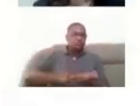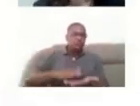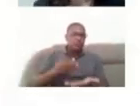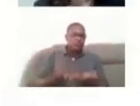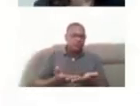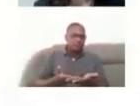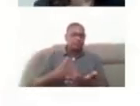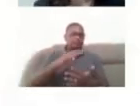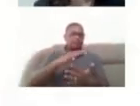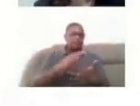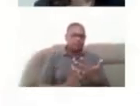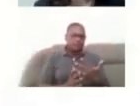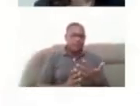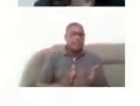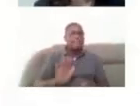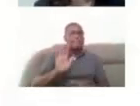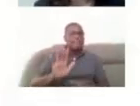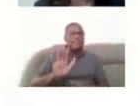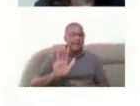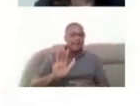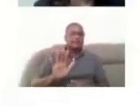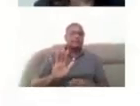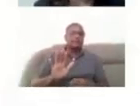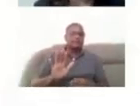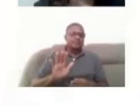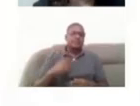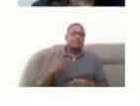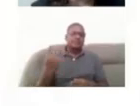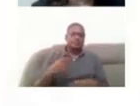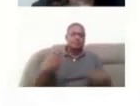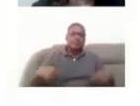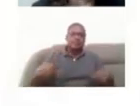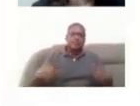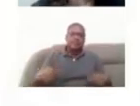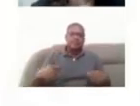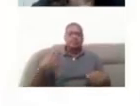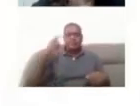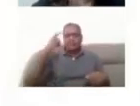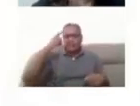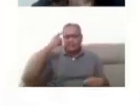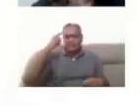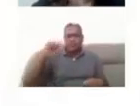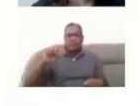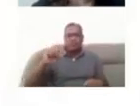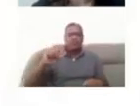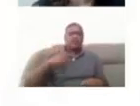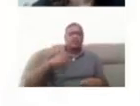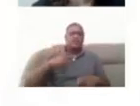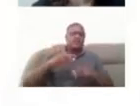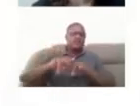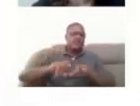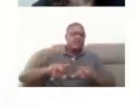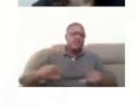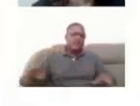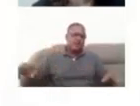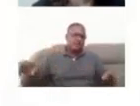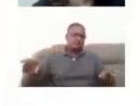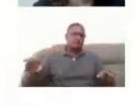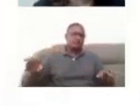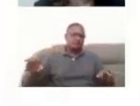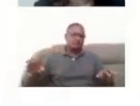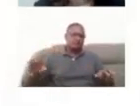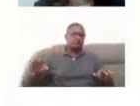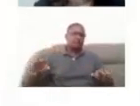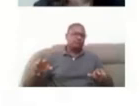né, porém a gente precisa pensar que vários fatores aí estão interferindo mais